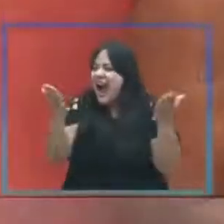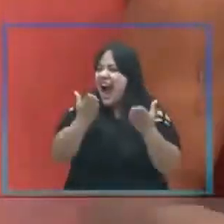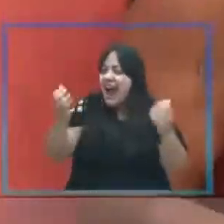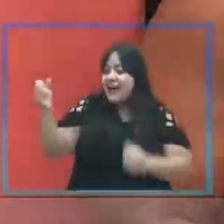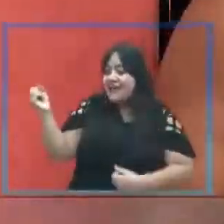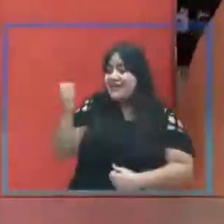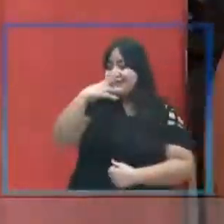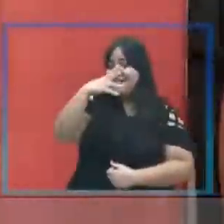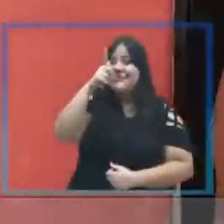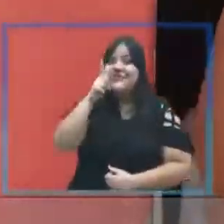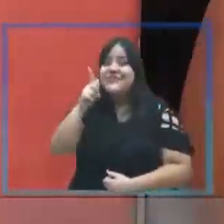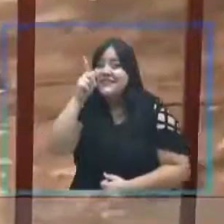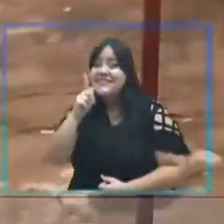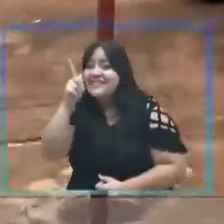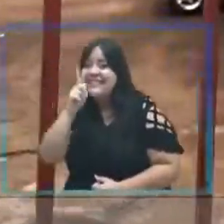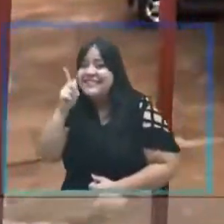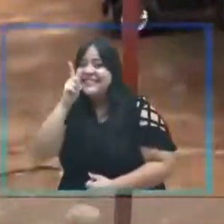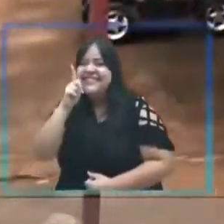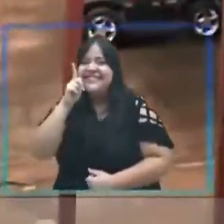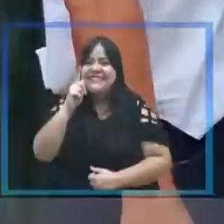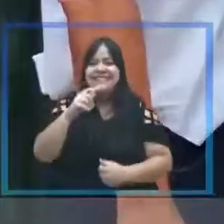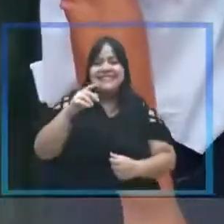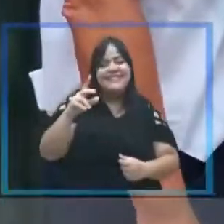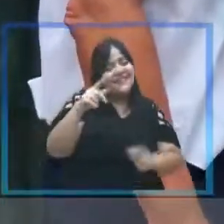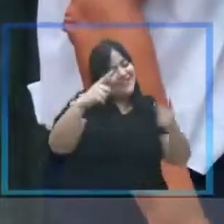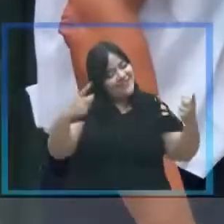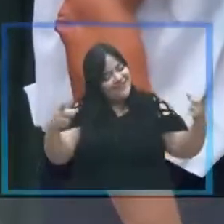Agora é Gugu! Agora é Gugu!